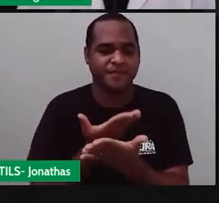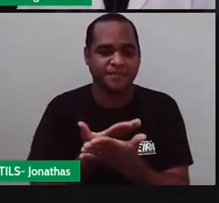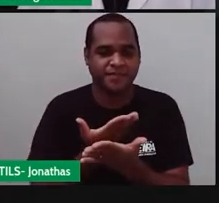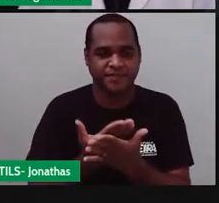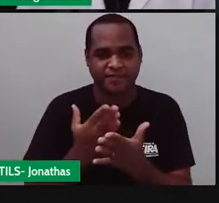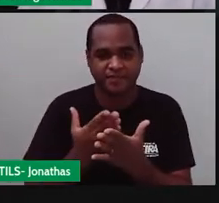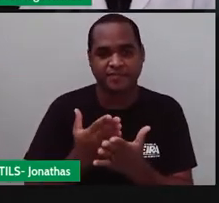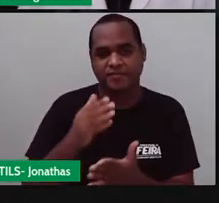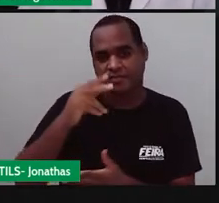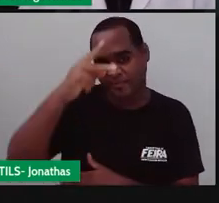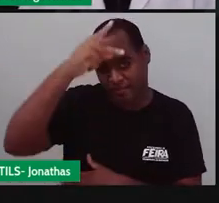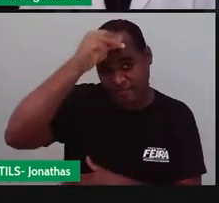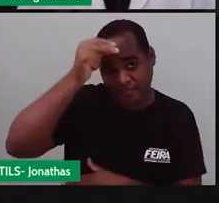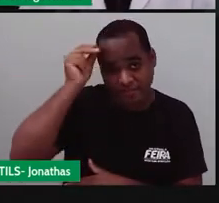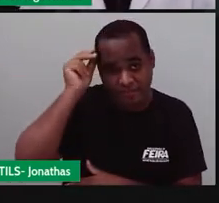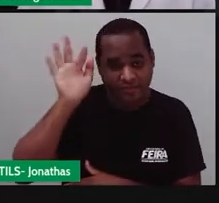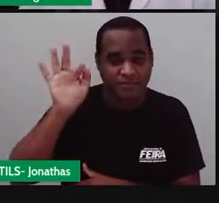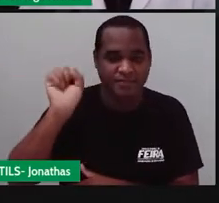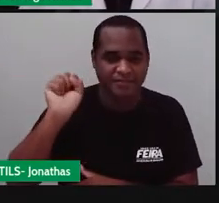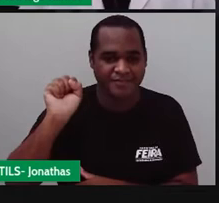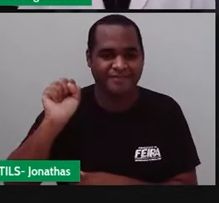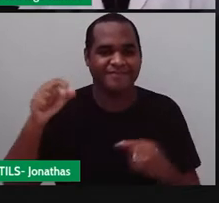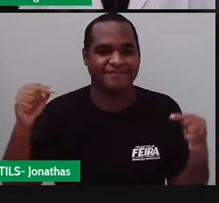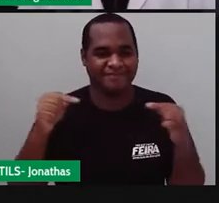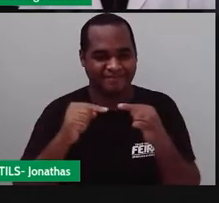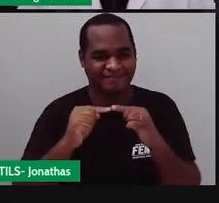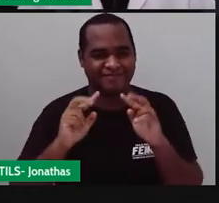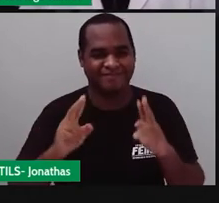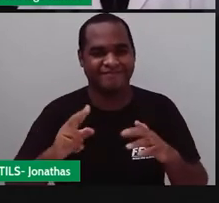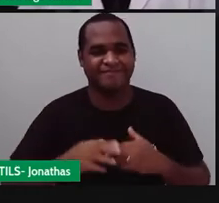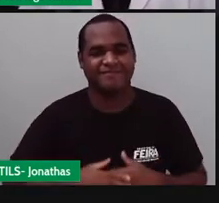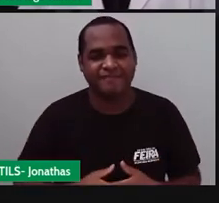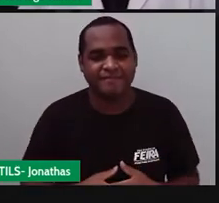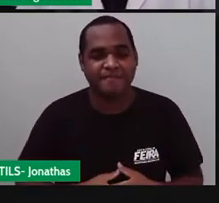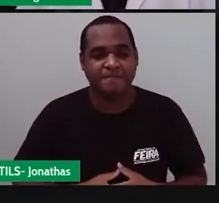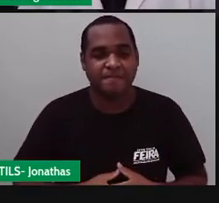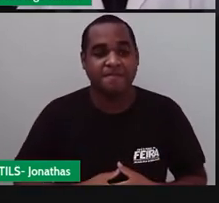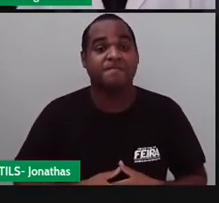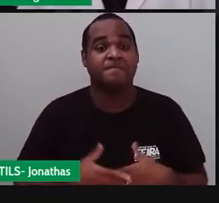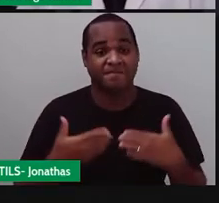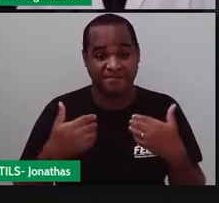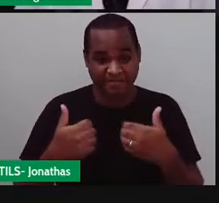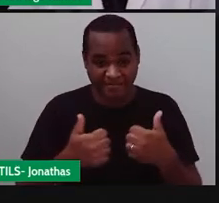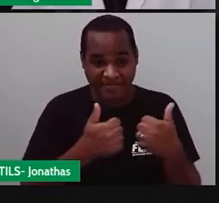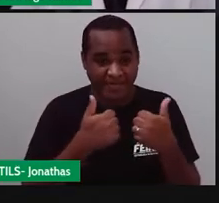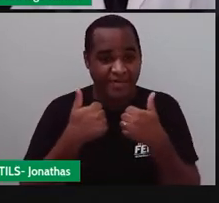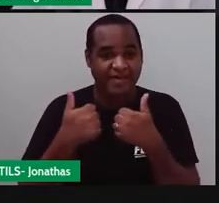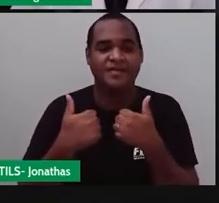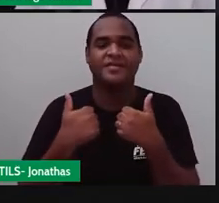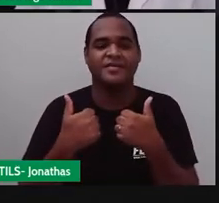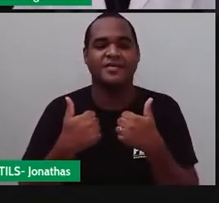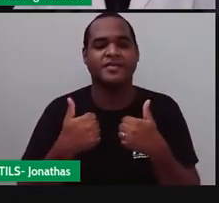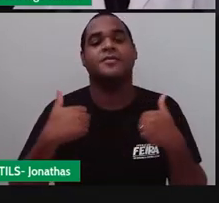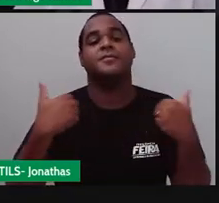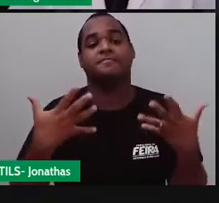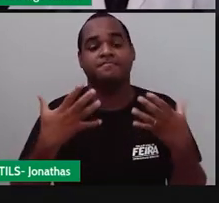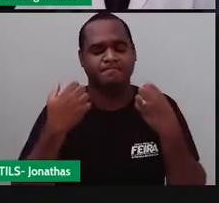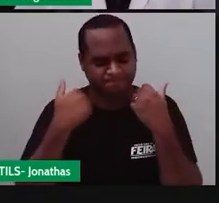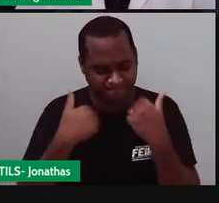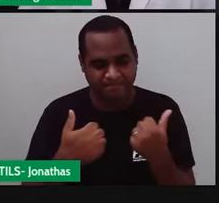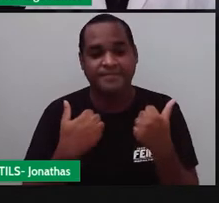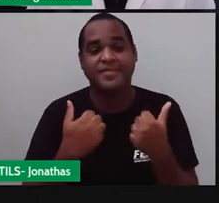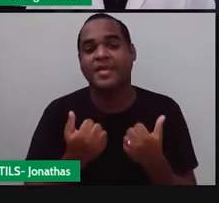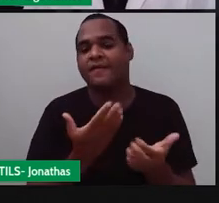Municipal de Educação de Feira de Santana. Belezinha? Beleza, então,